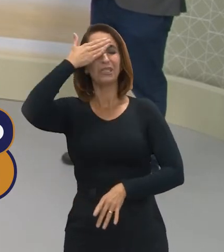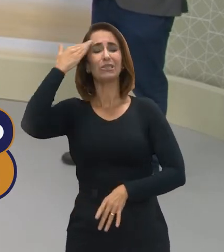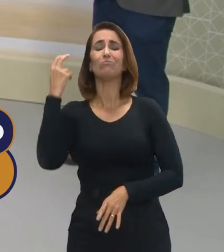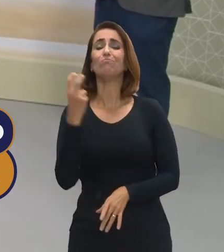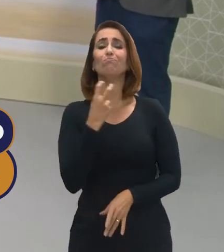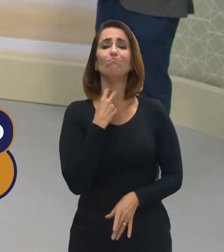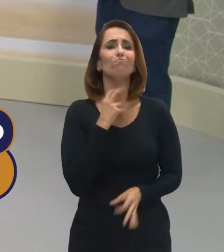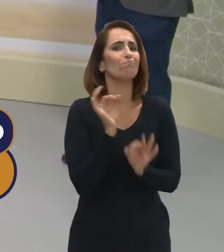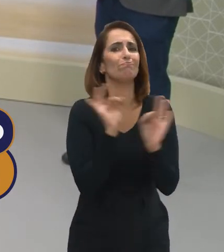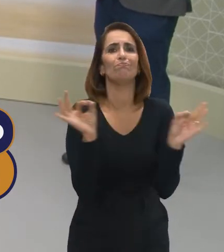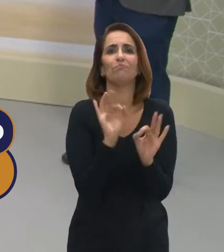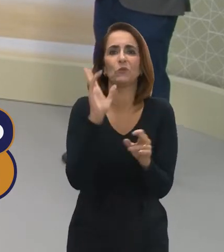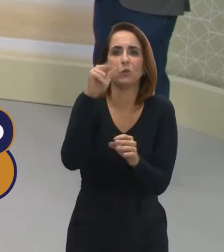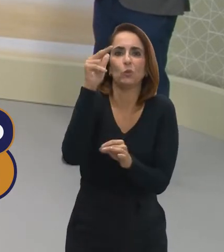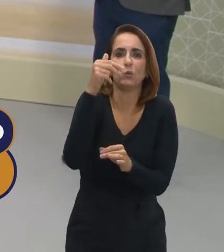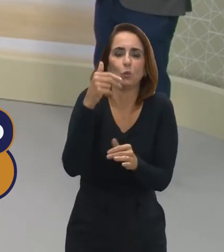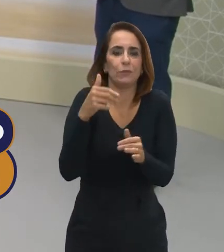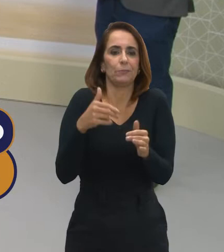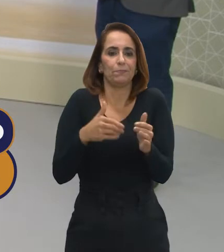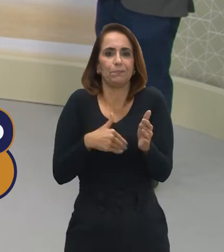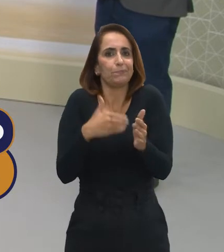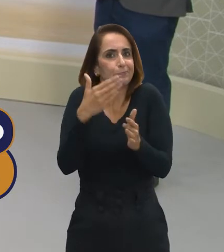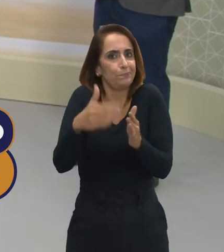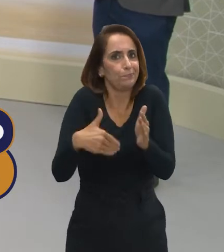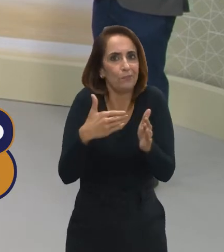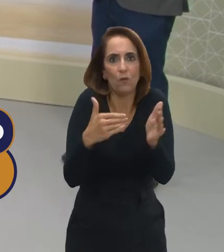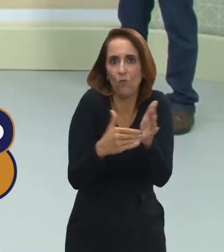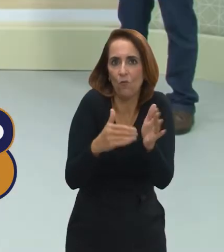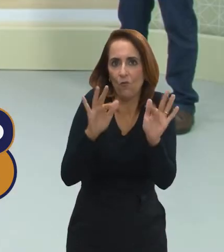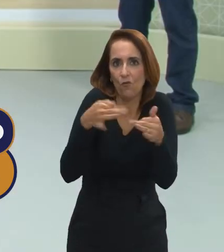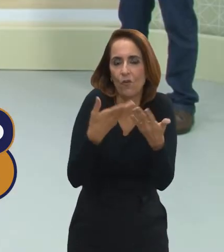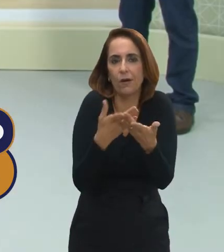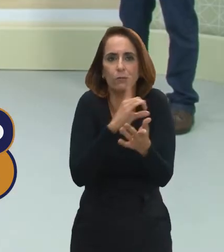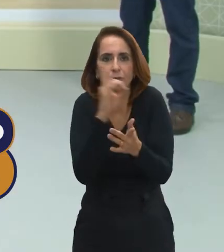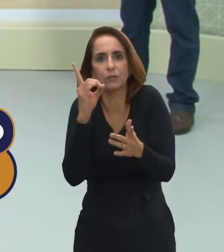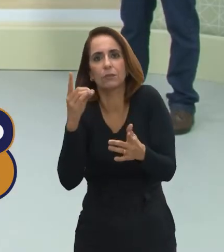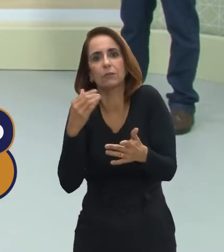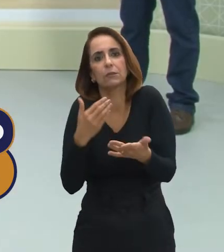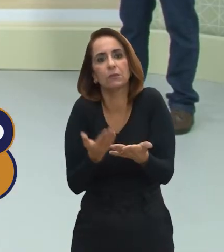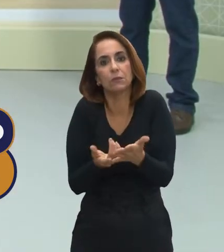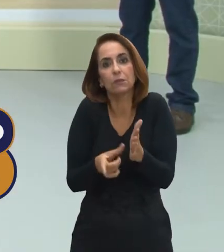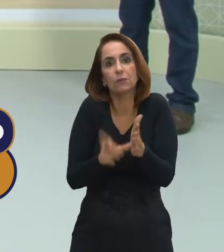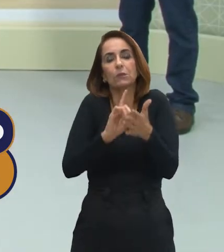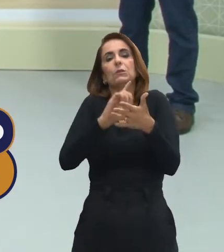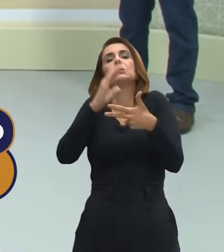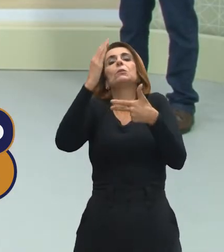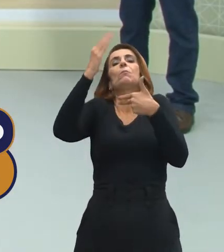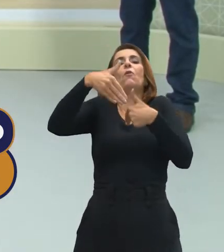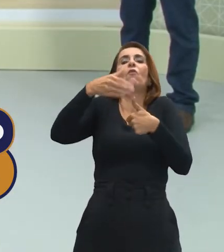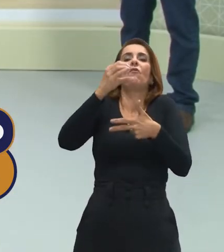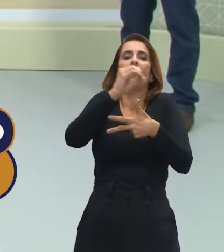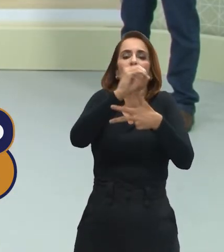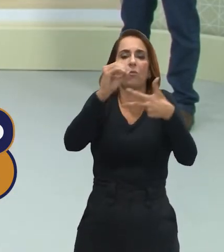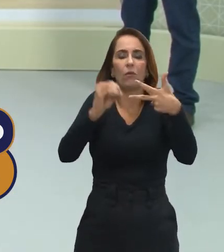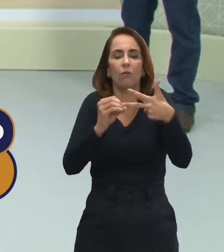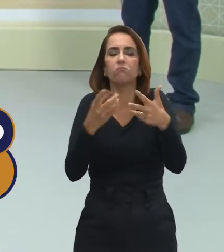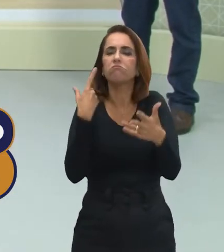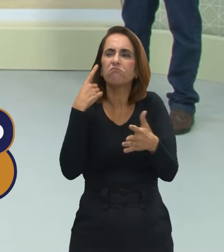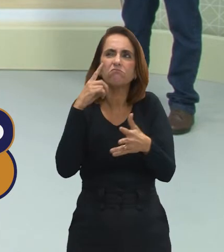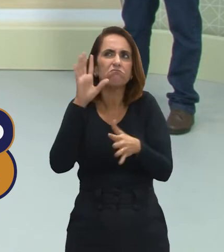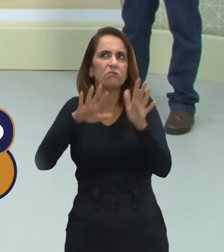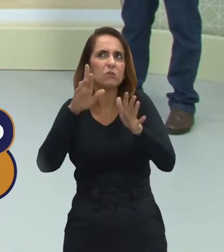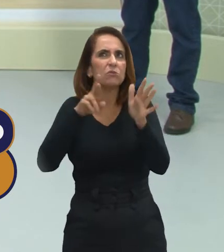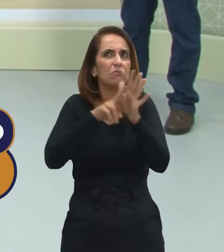candidato que está se preparando para os últimos dias antes da prova do Enem? em termos de questão